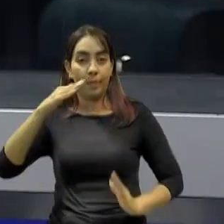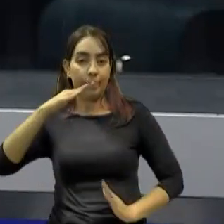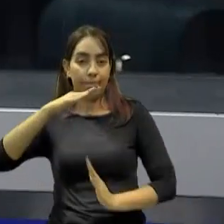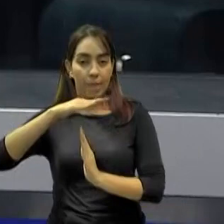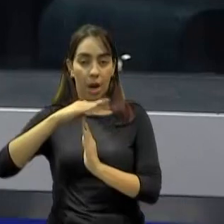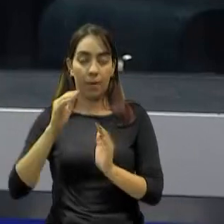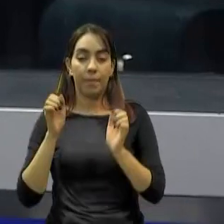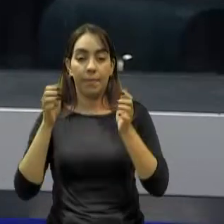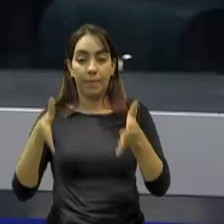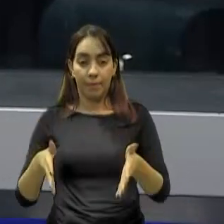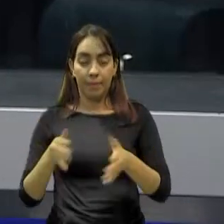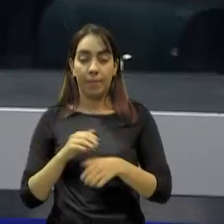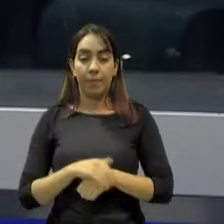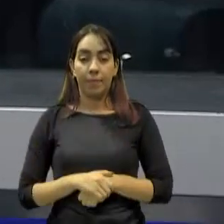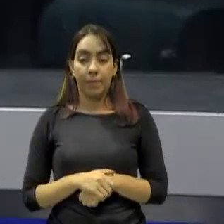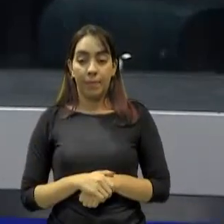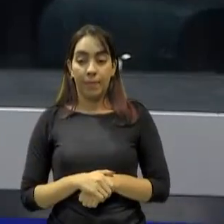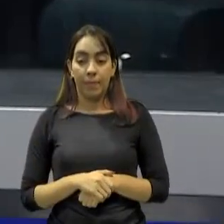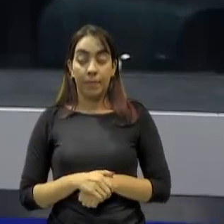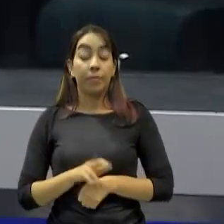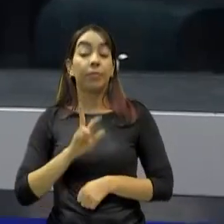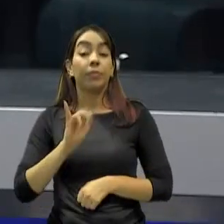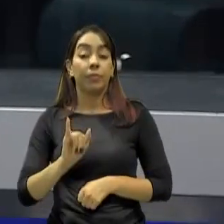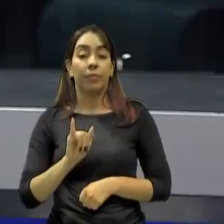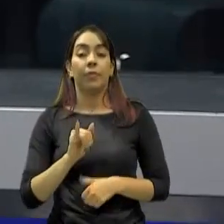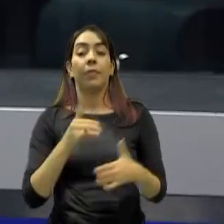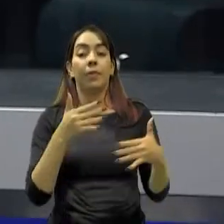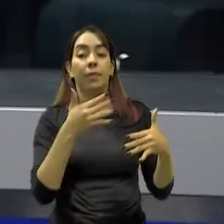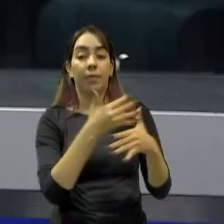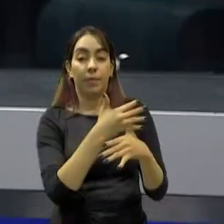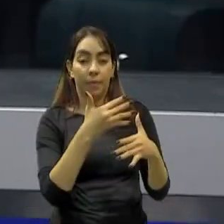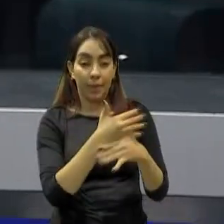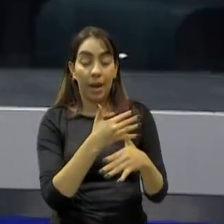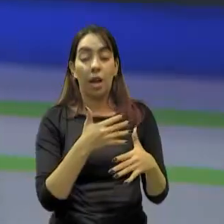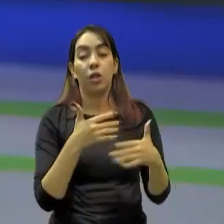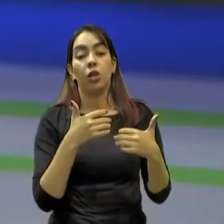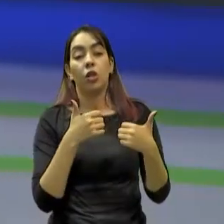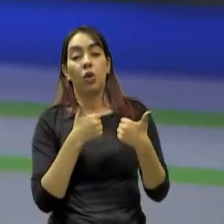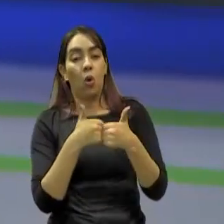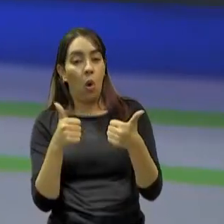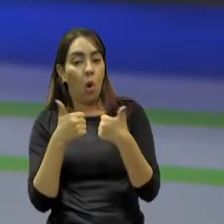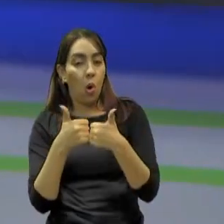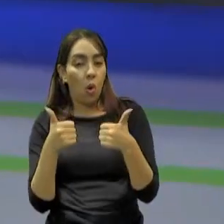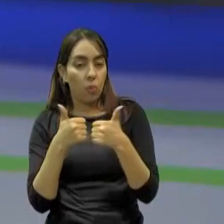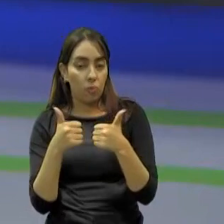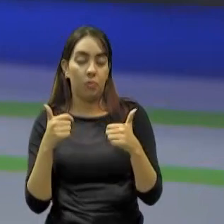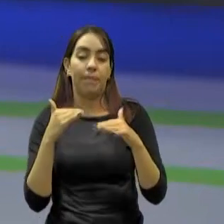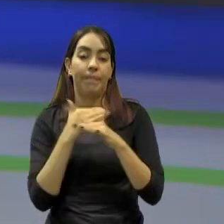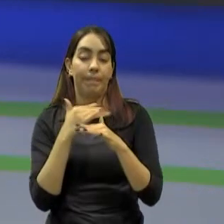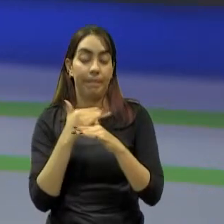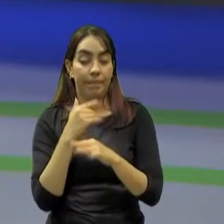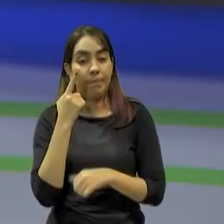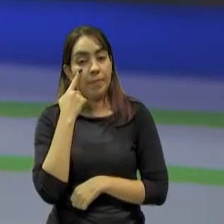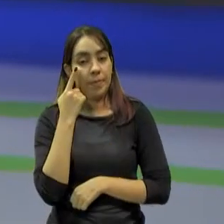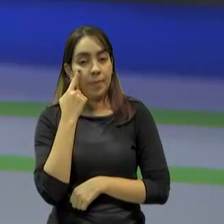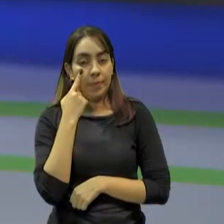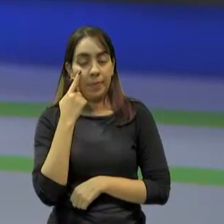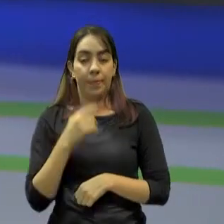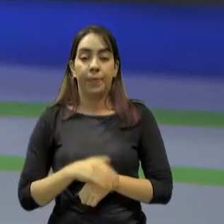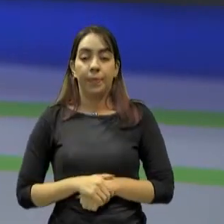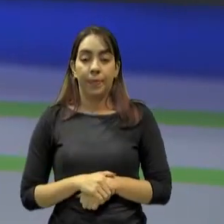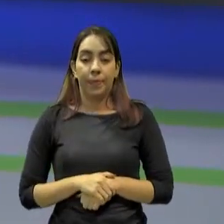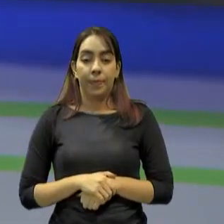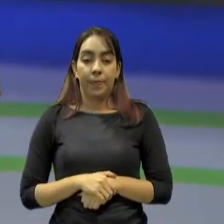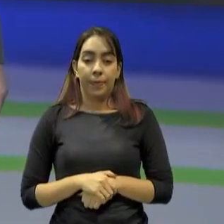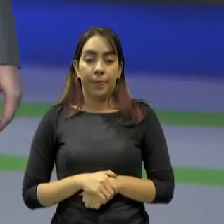mais afetadas pelo bloqueio são cidades e transportes. Veja a repercussão desse assunto entre os deputados